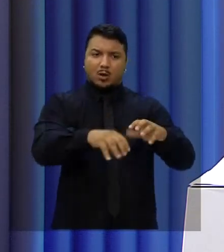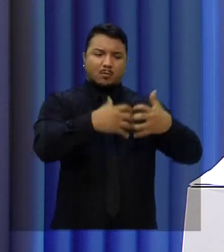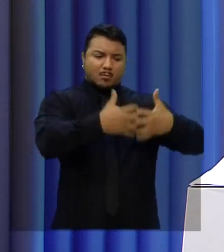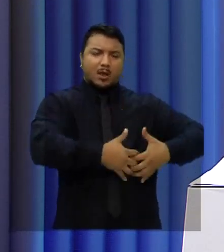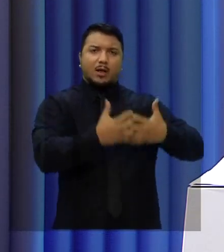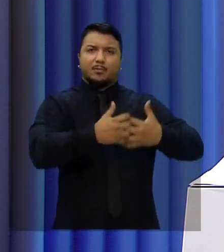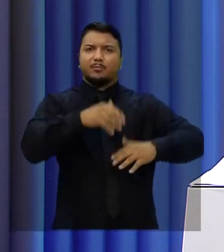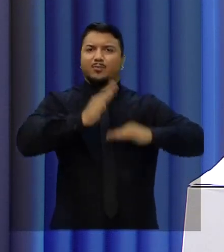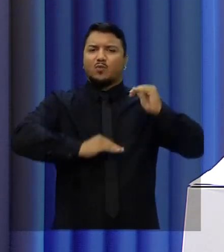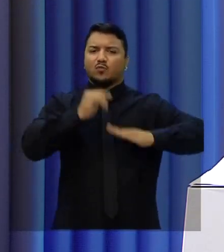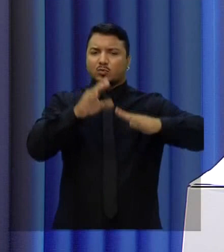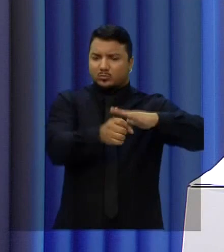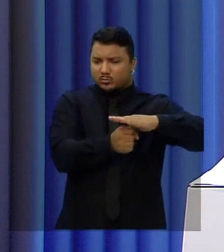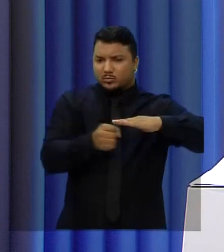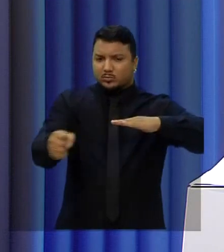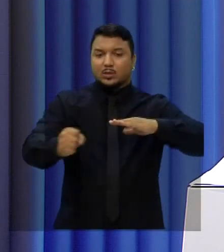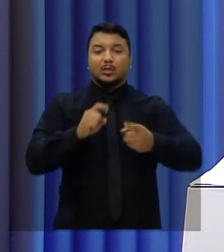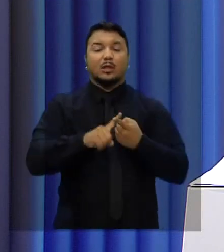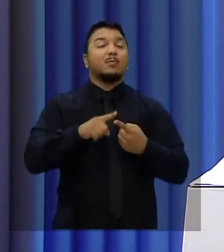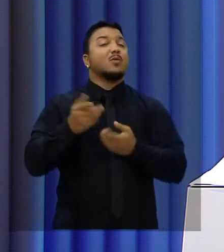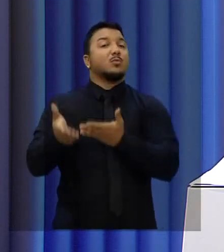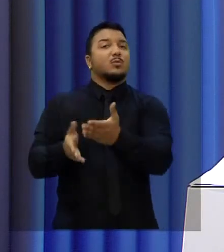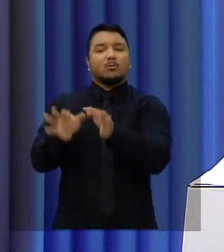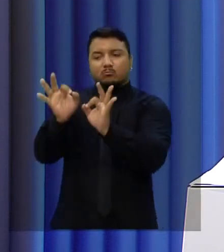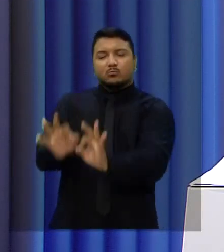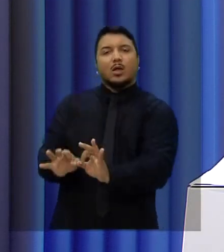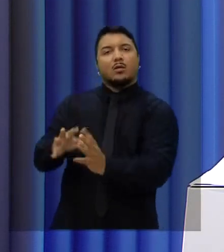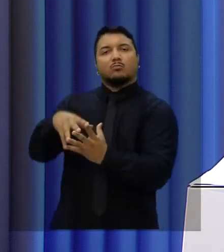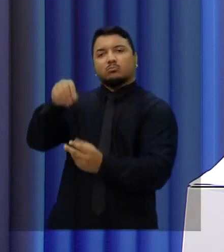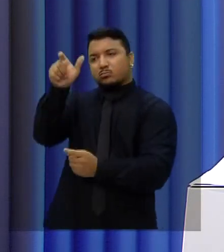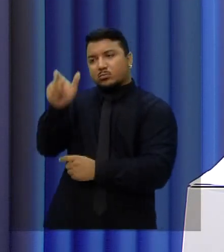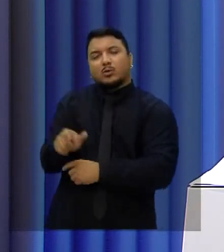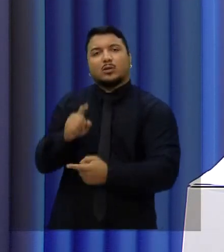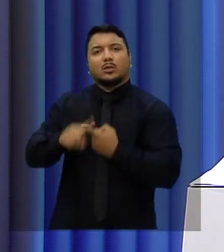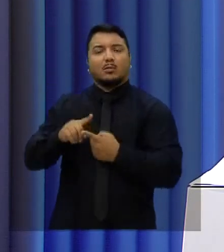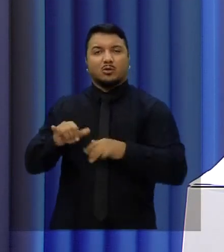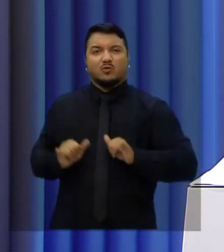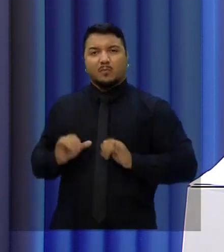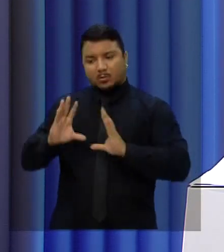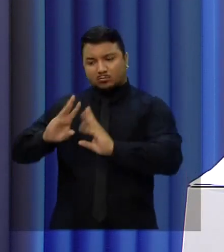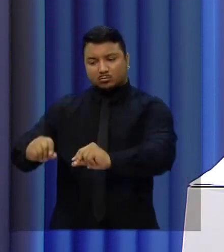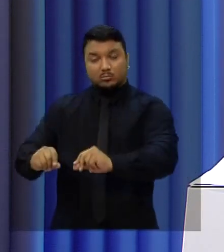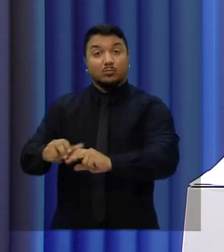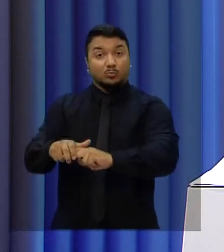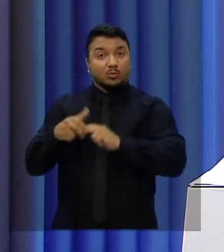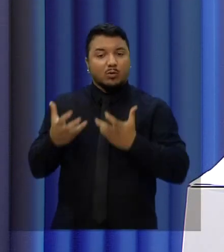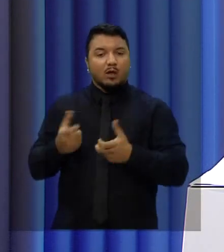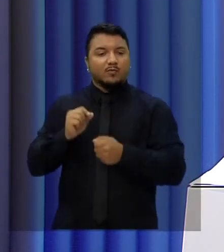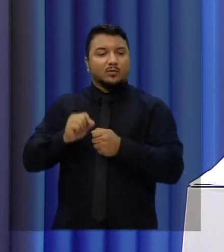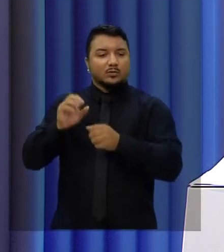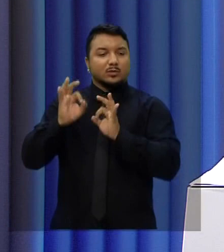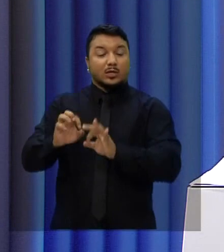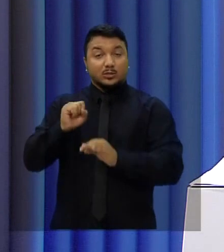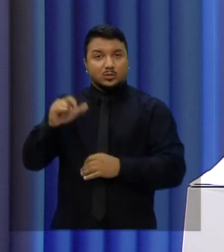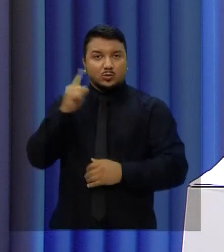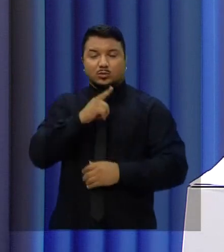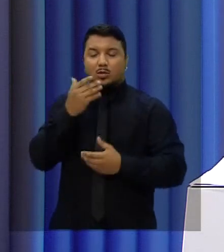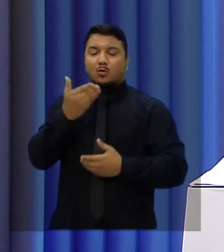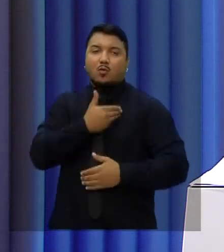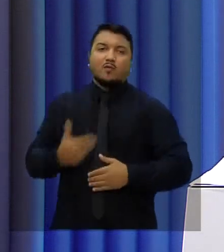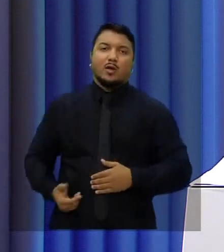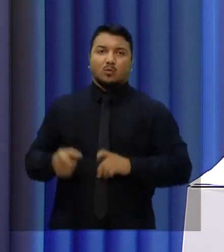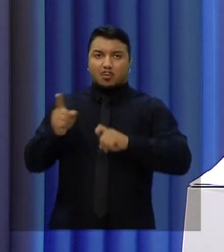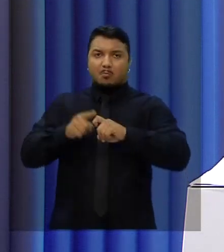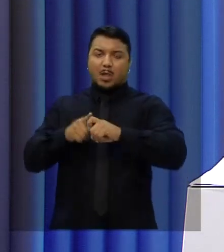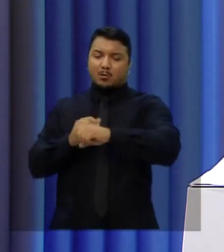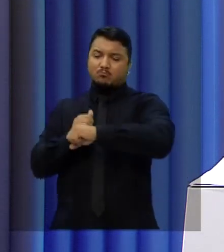profissionais e cuidar da alma e do sofrimento da gente. E é isso que eu quero fazer, se você me der a chance de ser um governador médico,